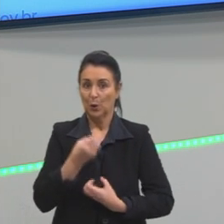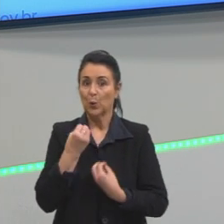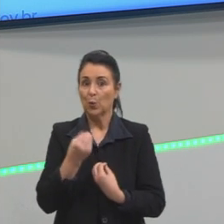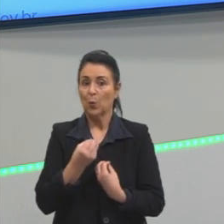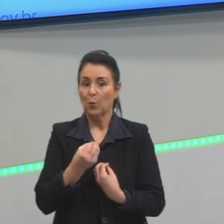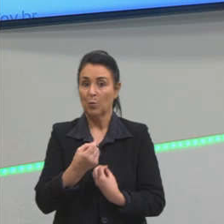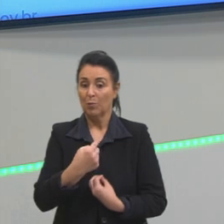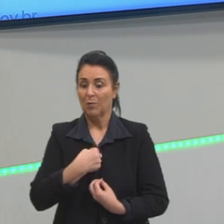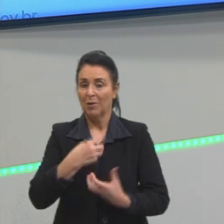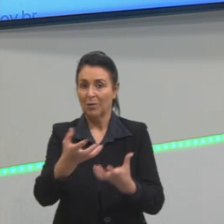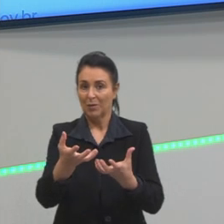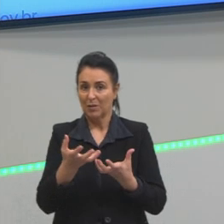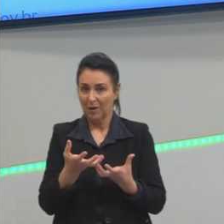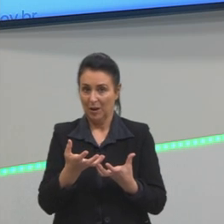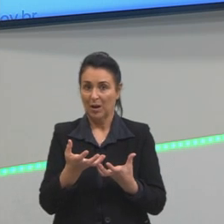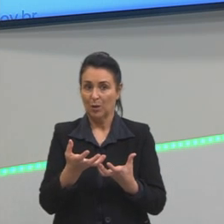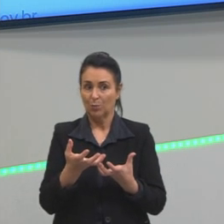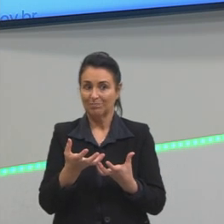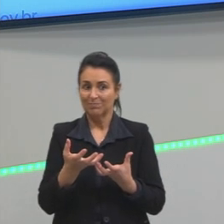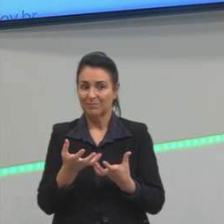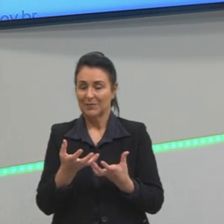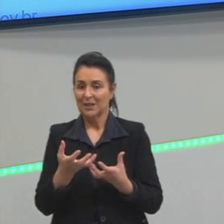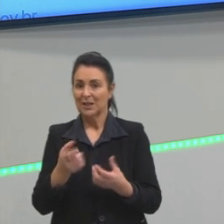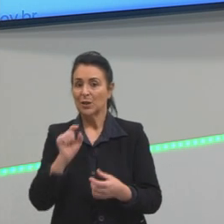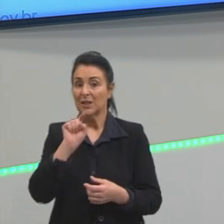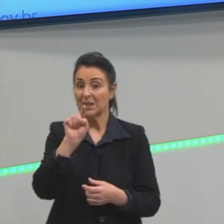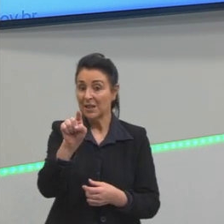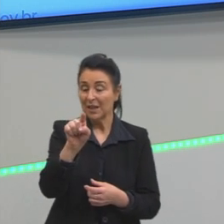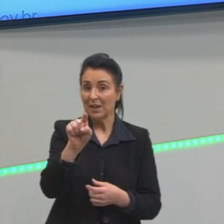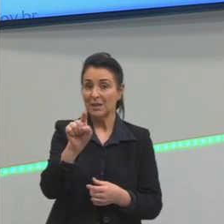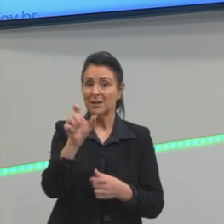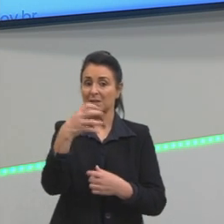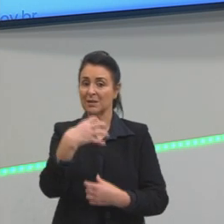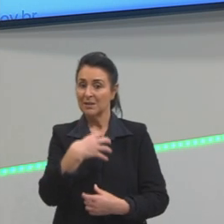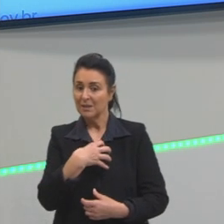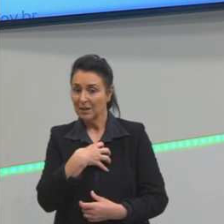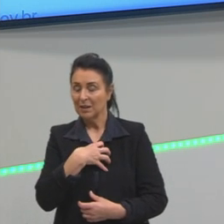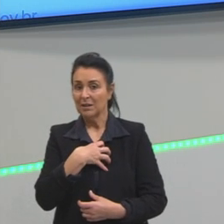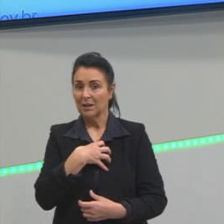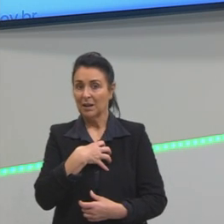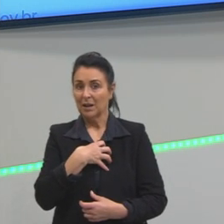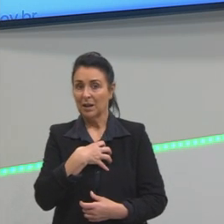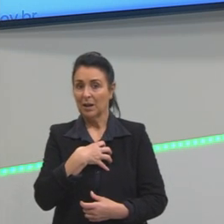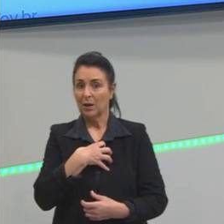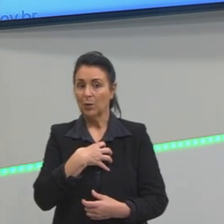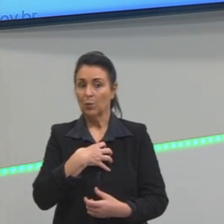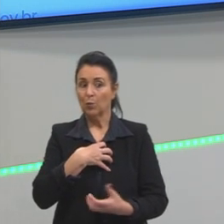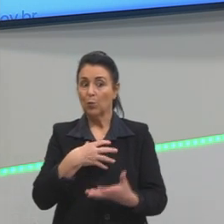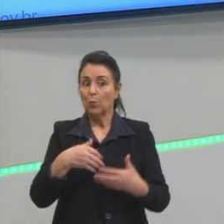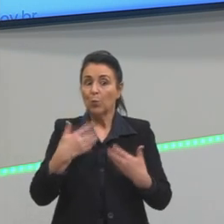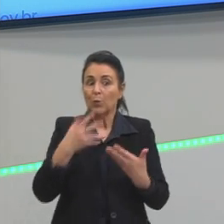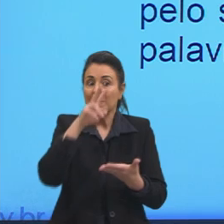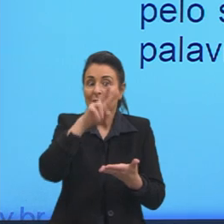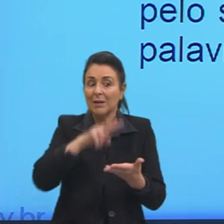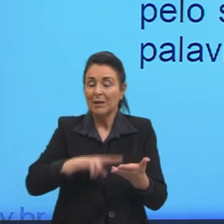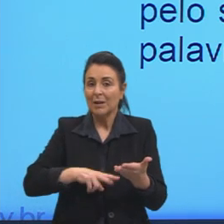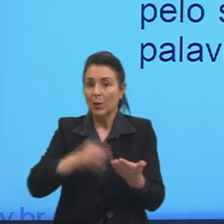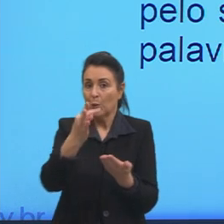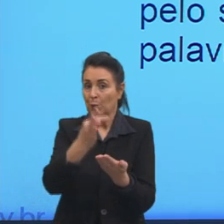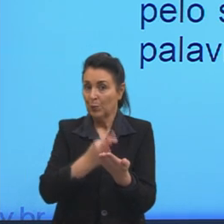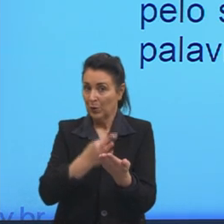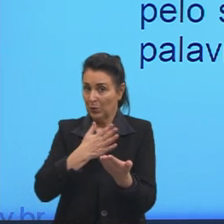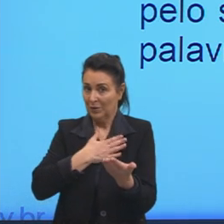quero causar um efeito no meu leitor já o sentido denotativo